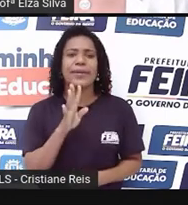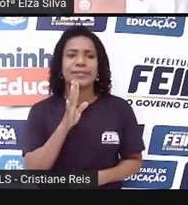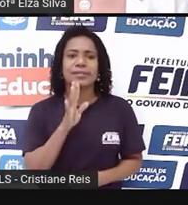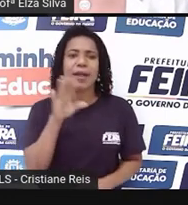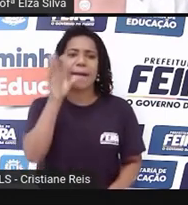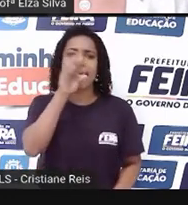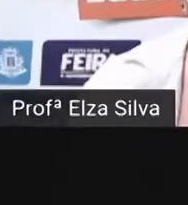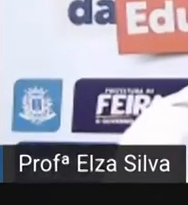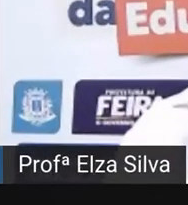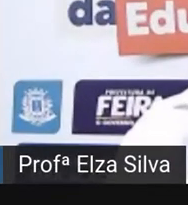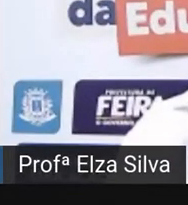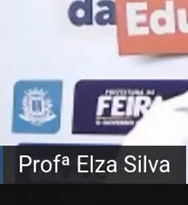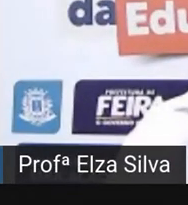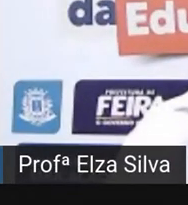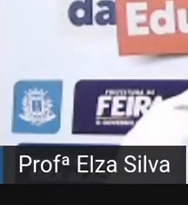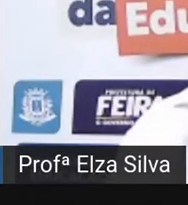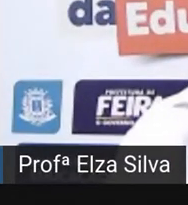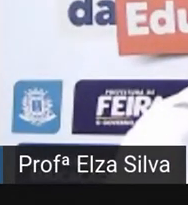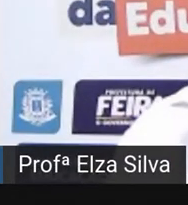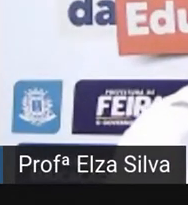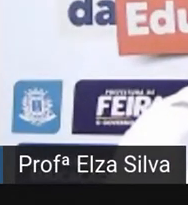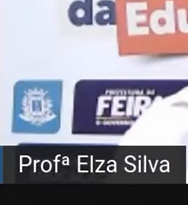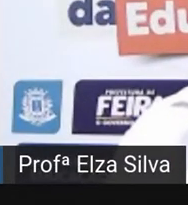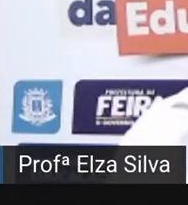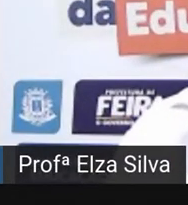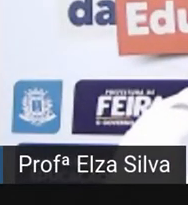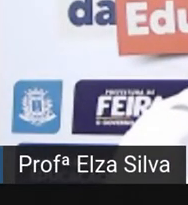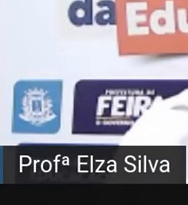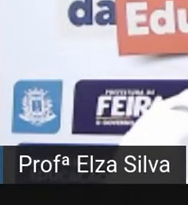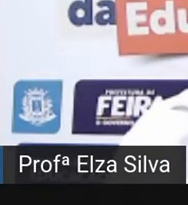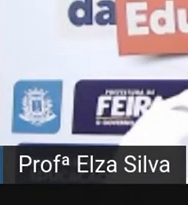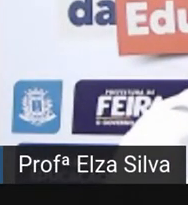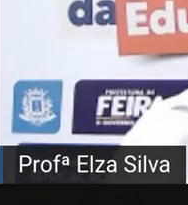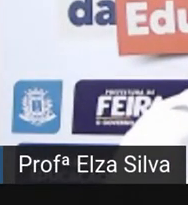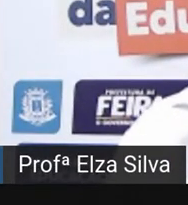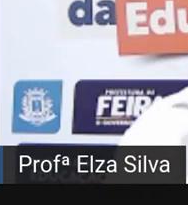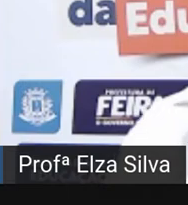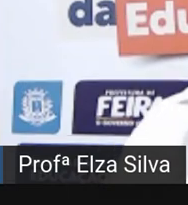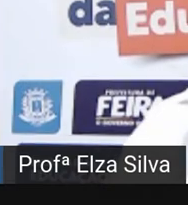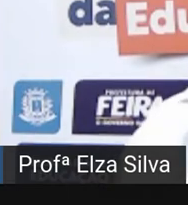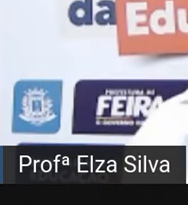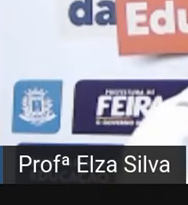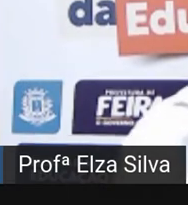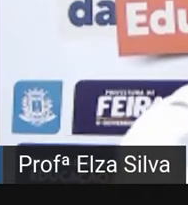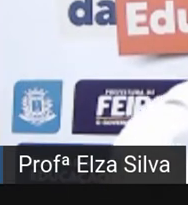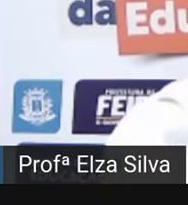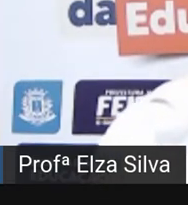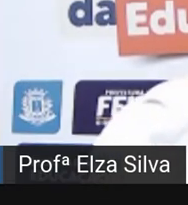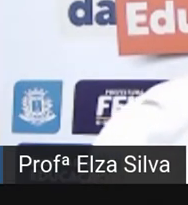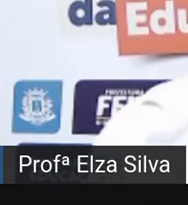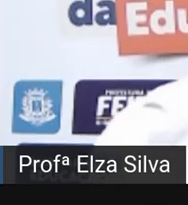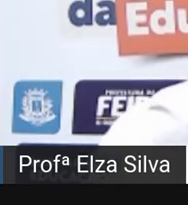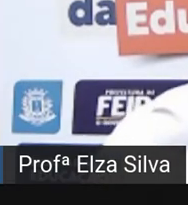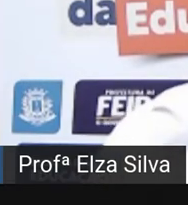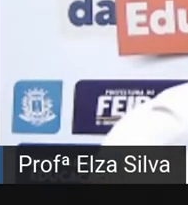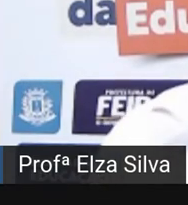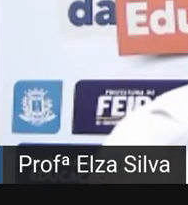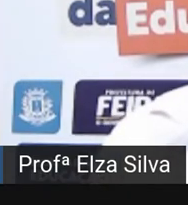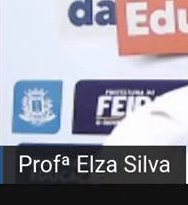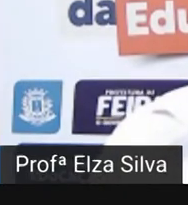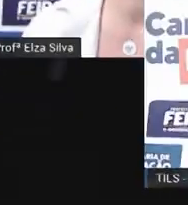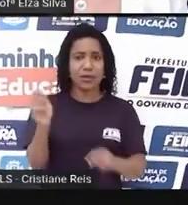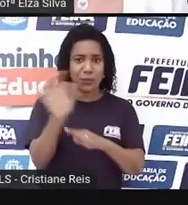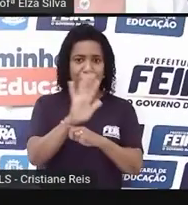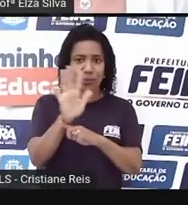alfabeto para que a gente possa só letrar os e-mails em inglês, ok? Então, esse vídeo, ele está disponível no